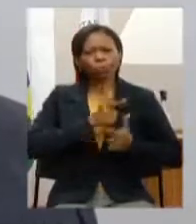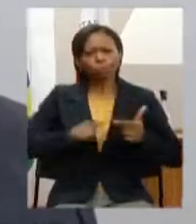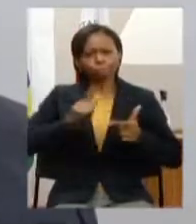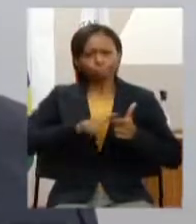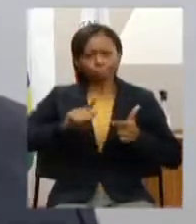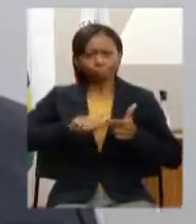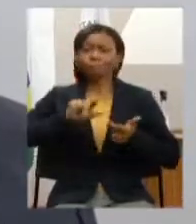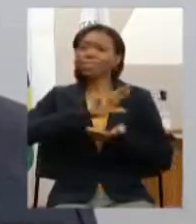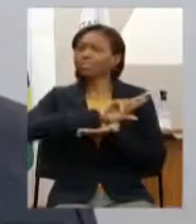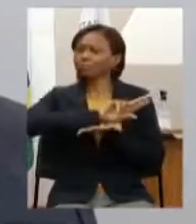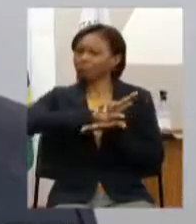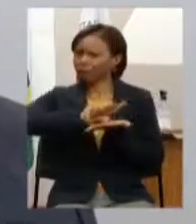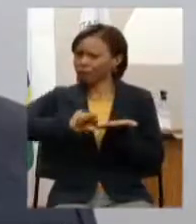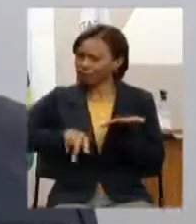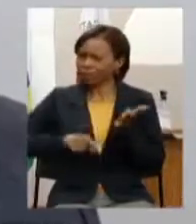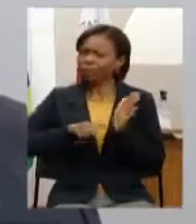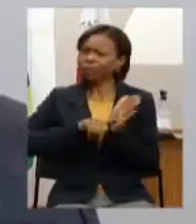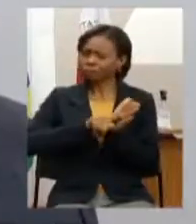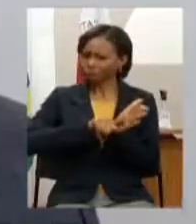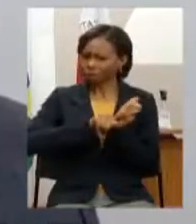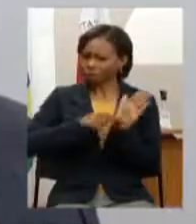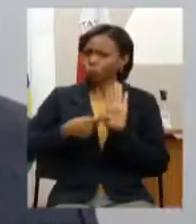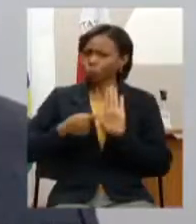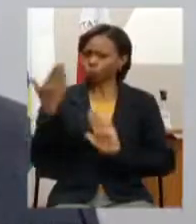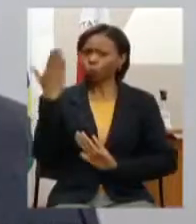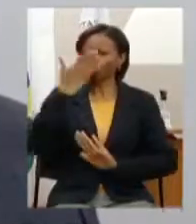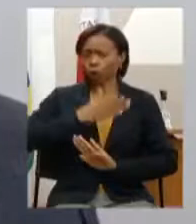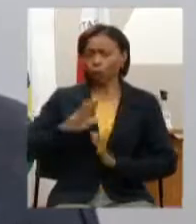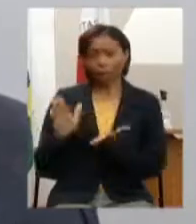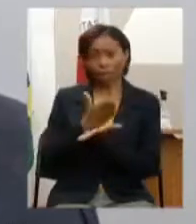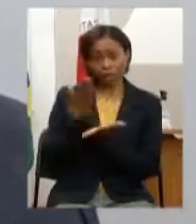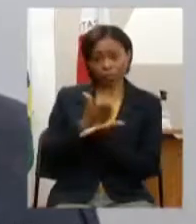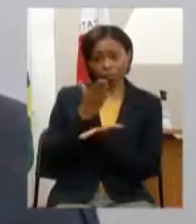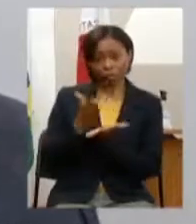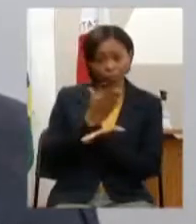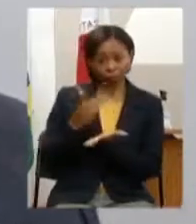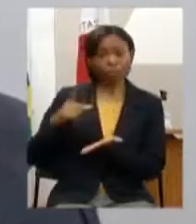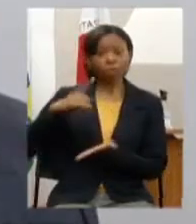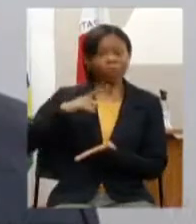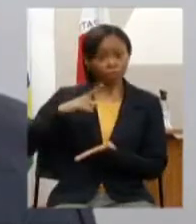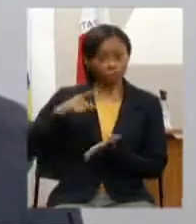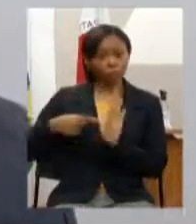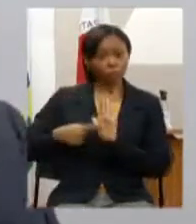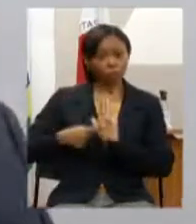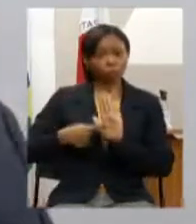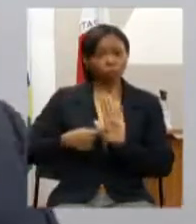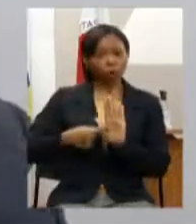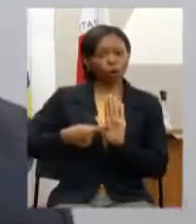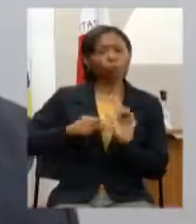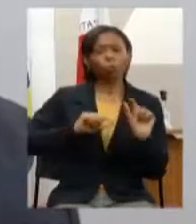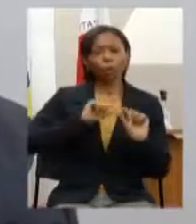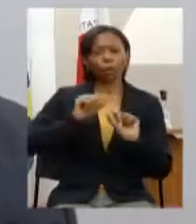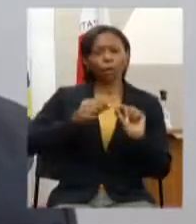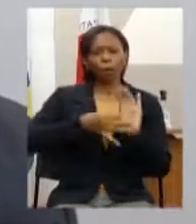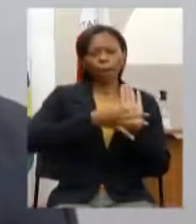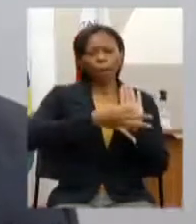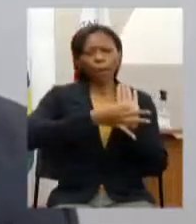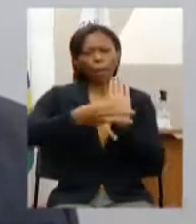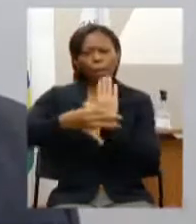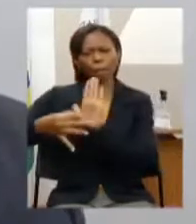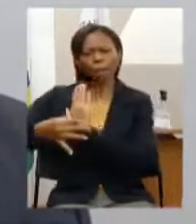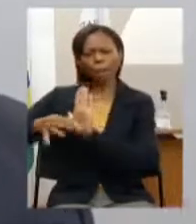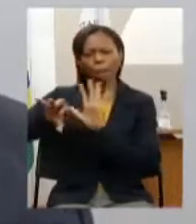matérias a qual destaca uma da revista L'Illustre colhendo depoimentos e